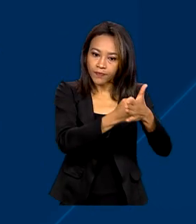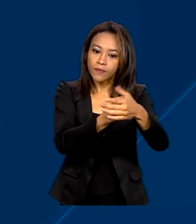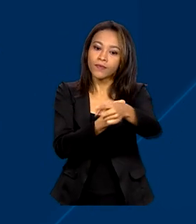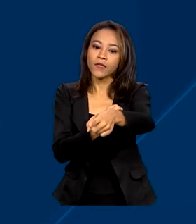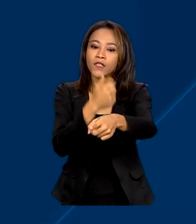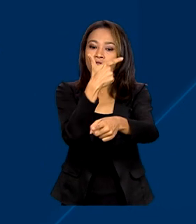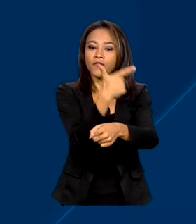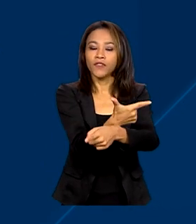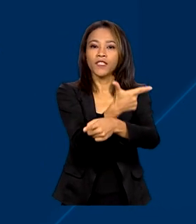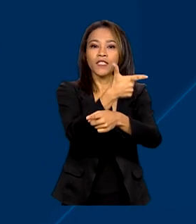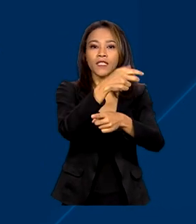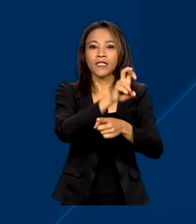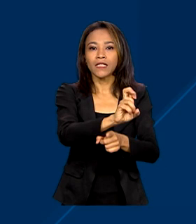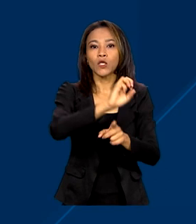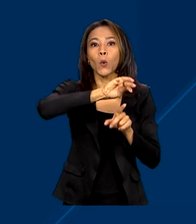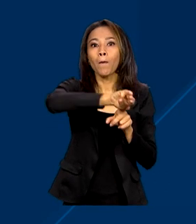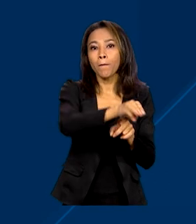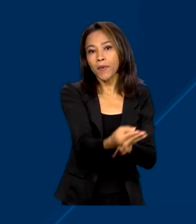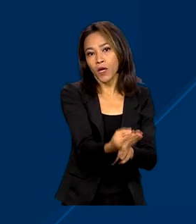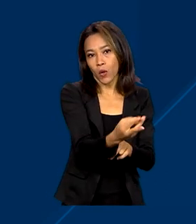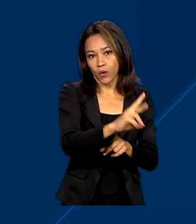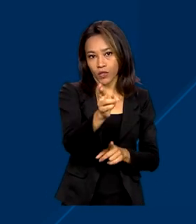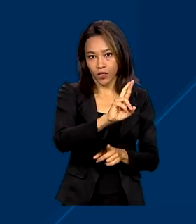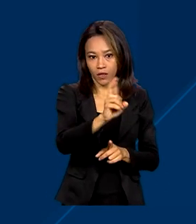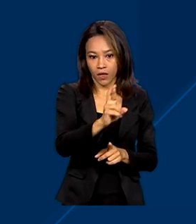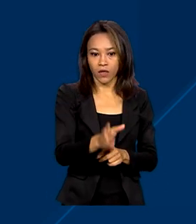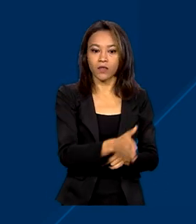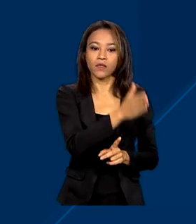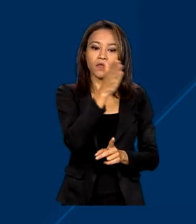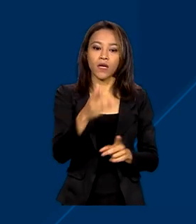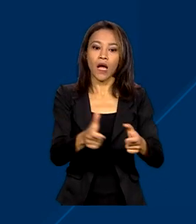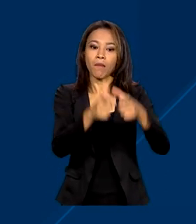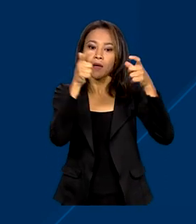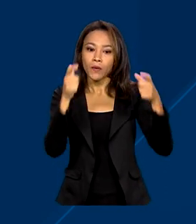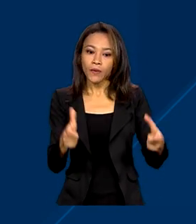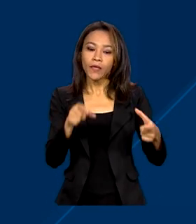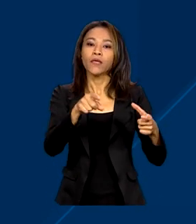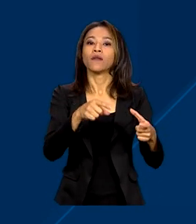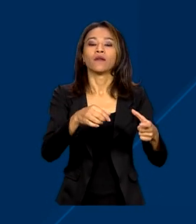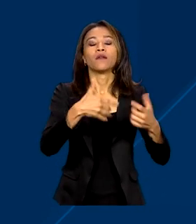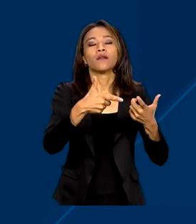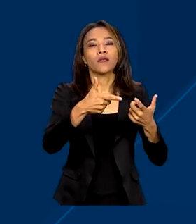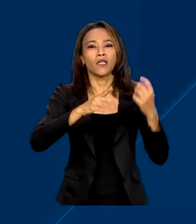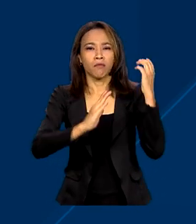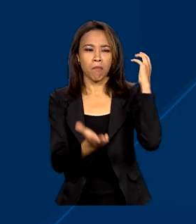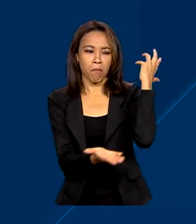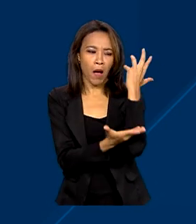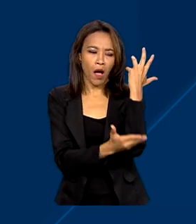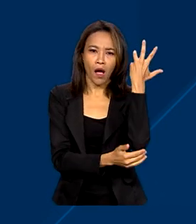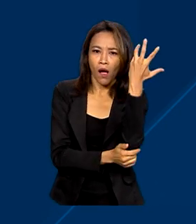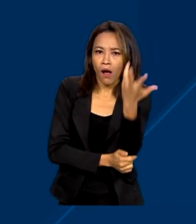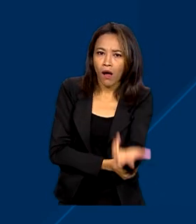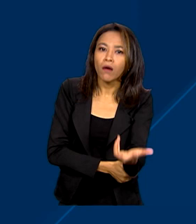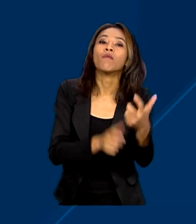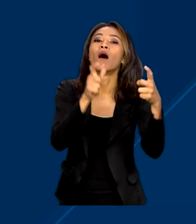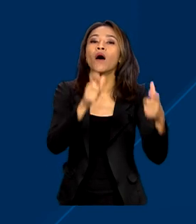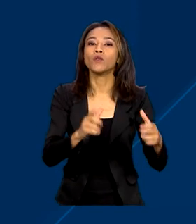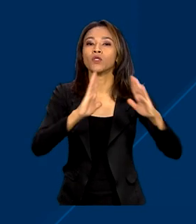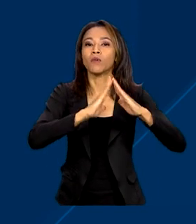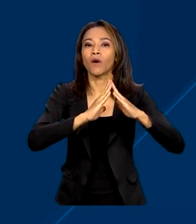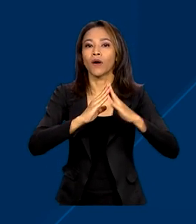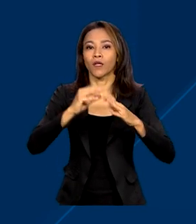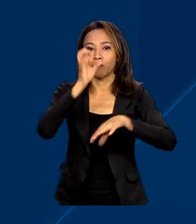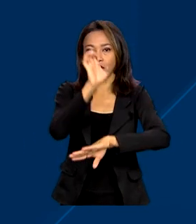25 milhões de reais. A maior parte dos produtores rurais que desmataram ilegalmente está no